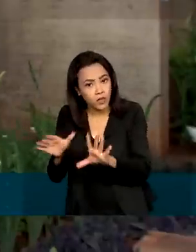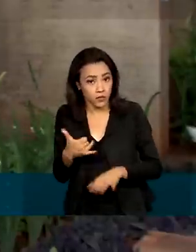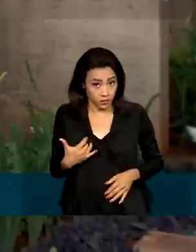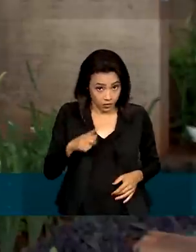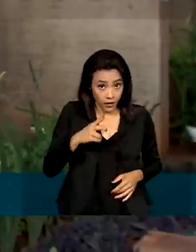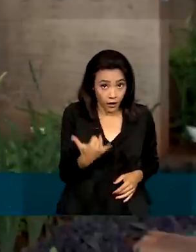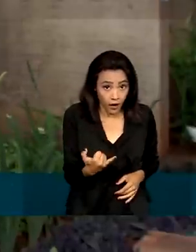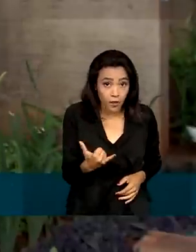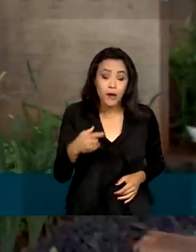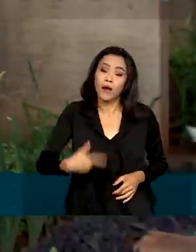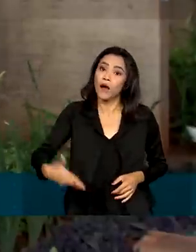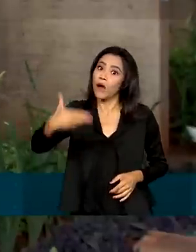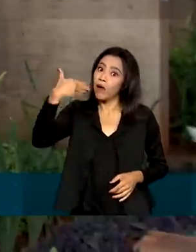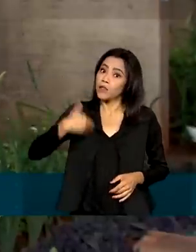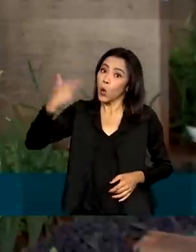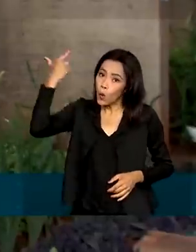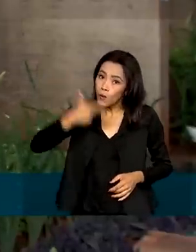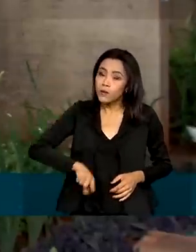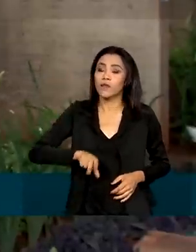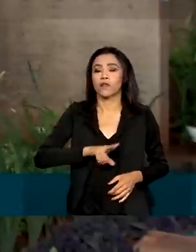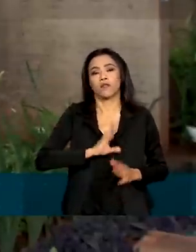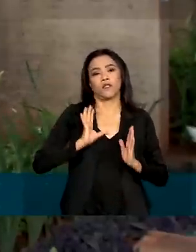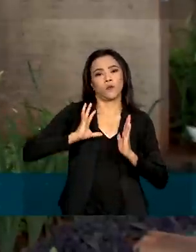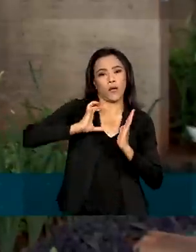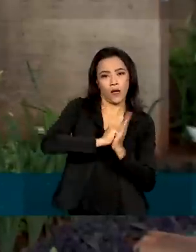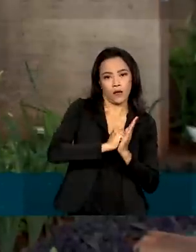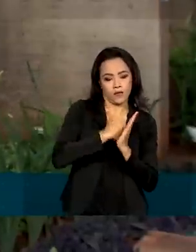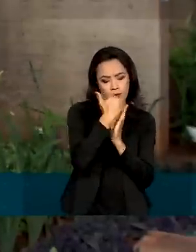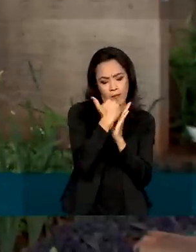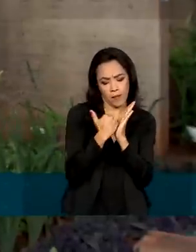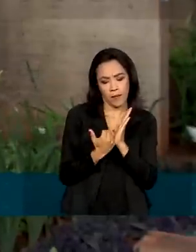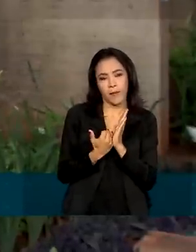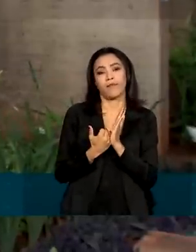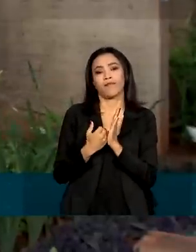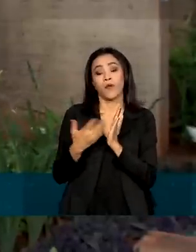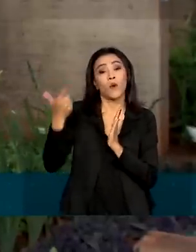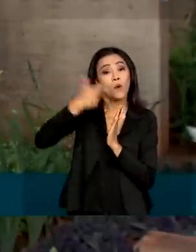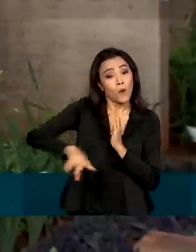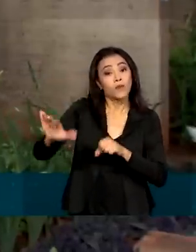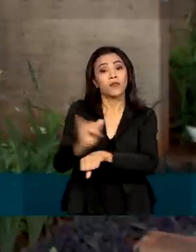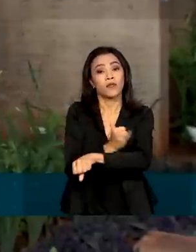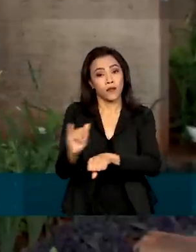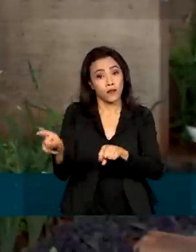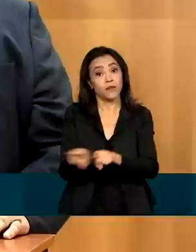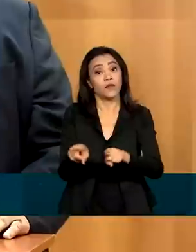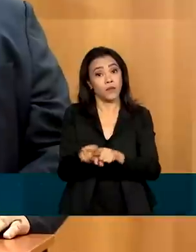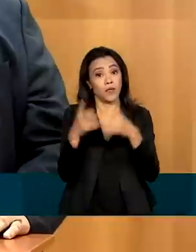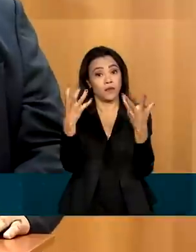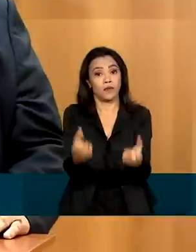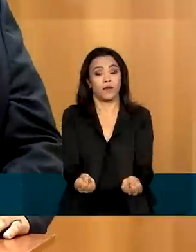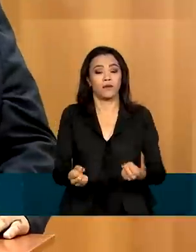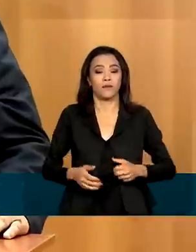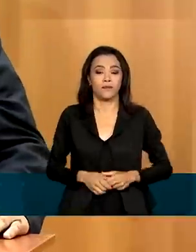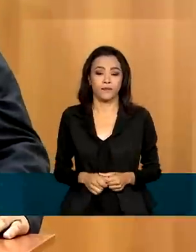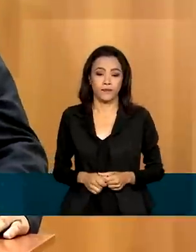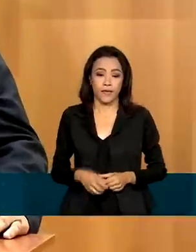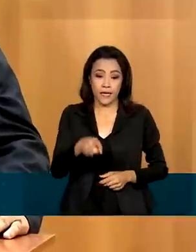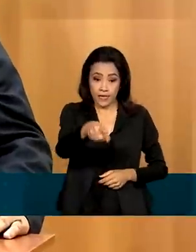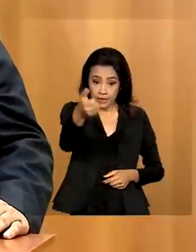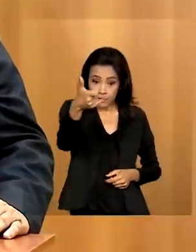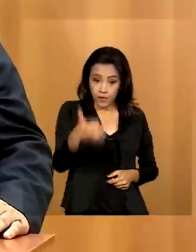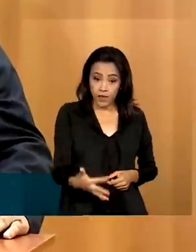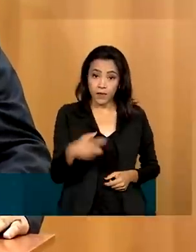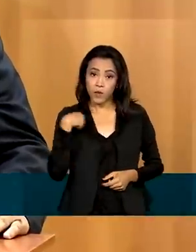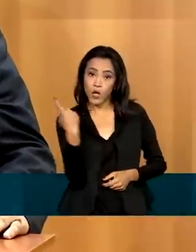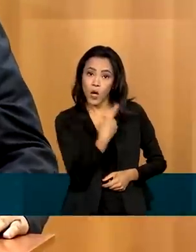deverá passar por um recadastramento nacional. Outras medidas também foram adotadas. Nós também definimos